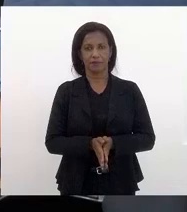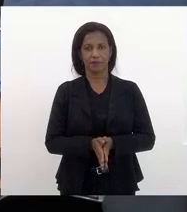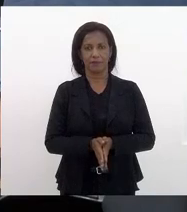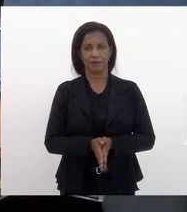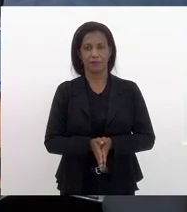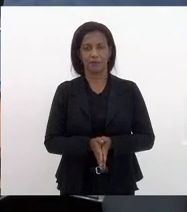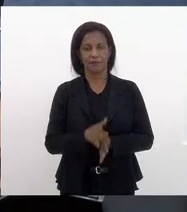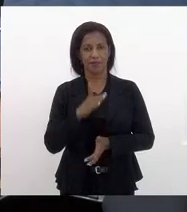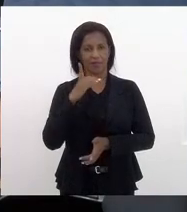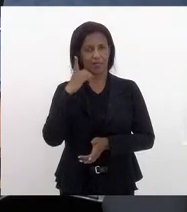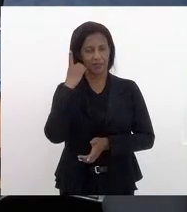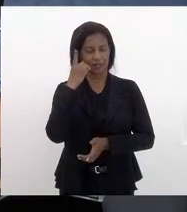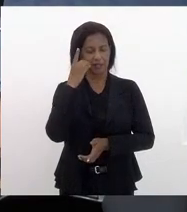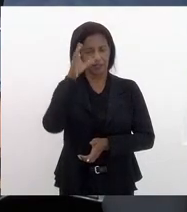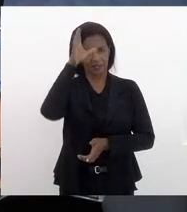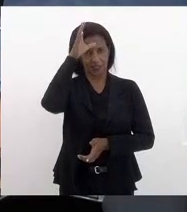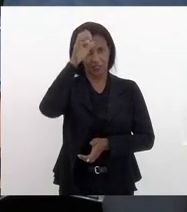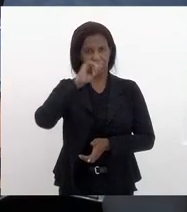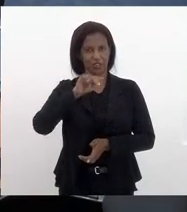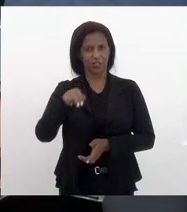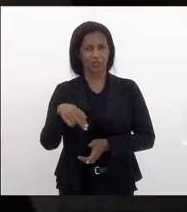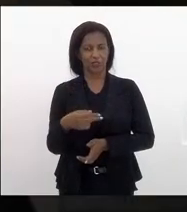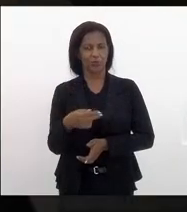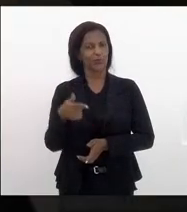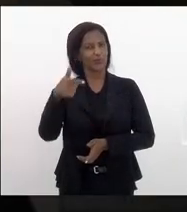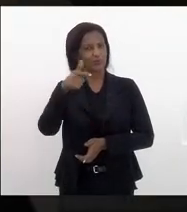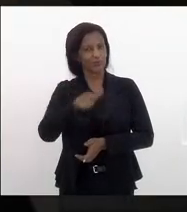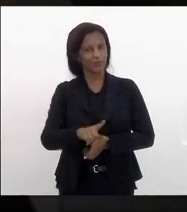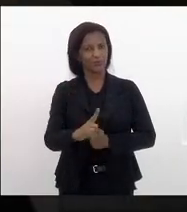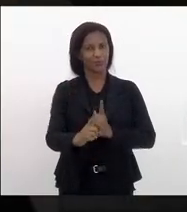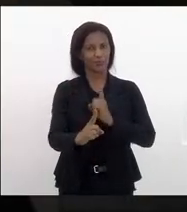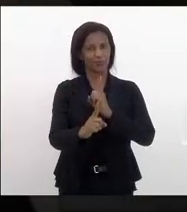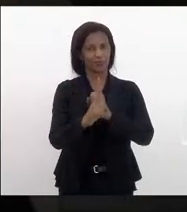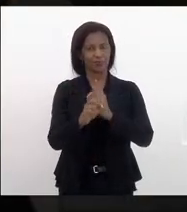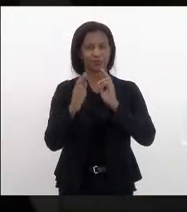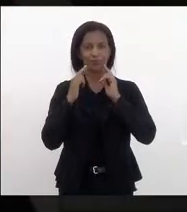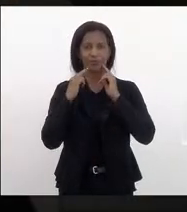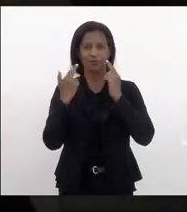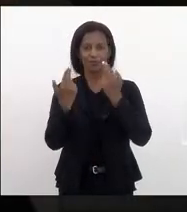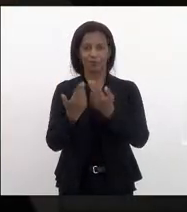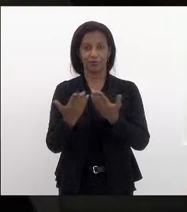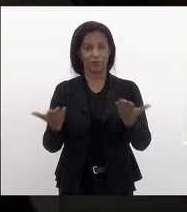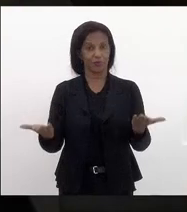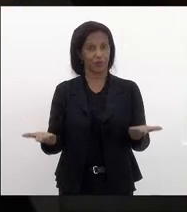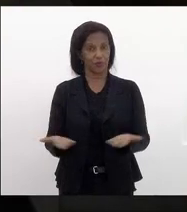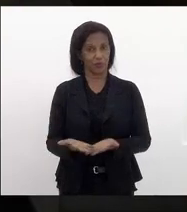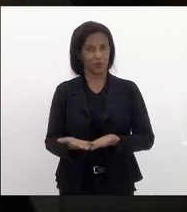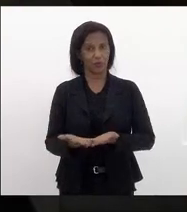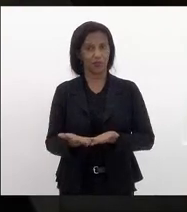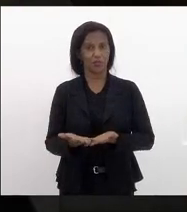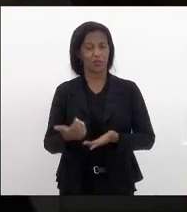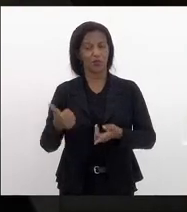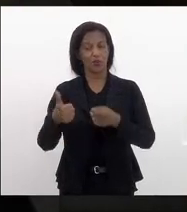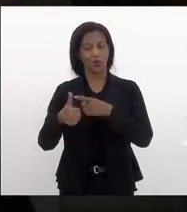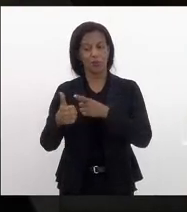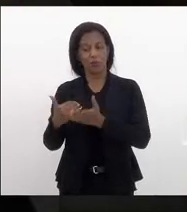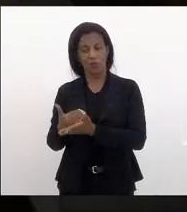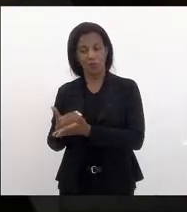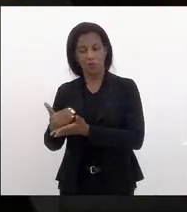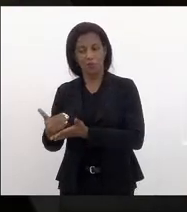deputado Atiaju mais uma vez nos encontramos na sessão de hoje mais cedo no expediente inicial